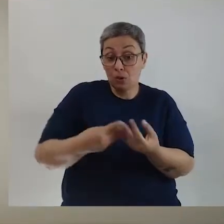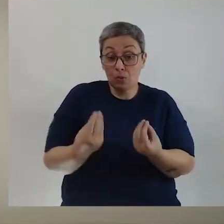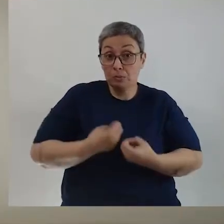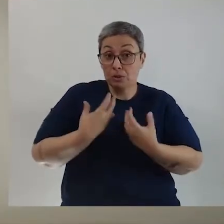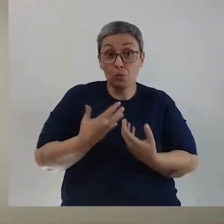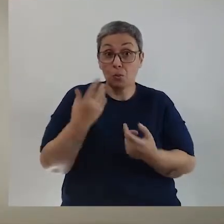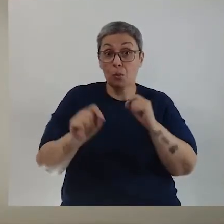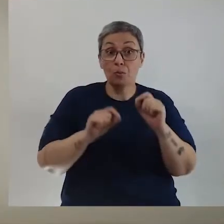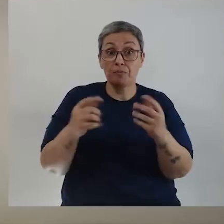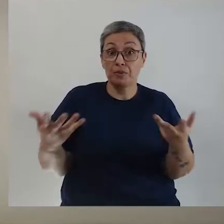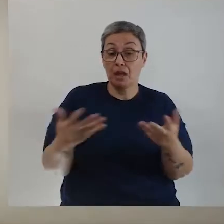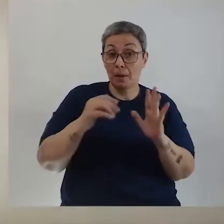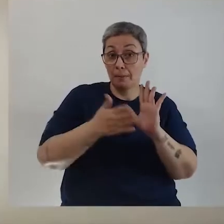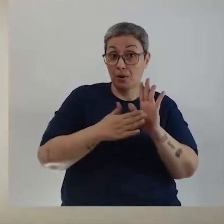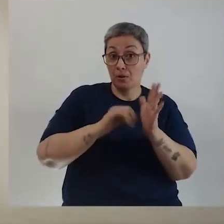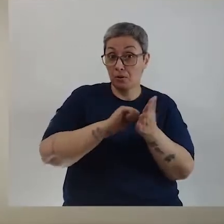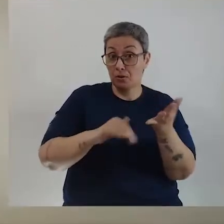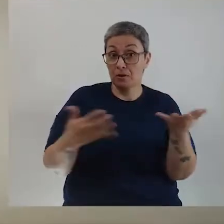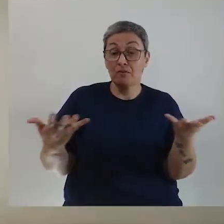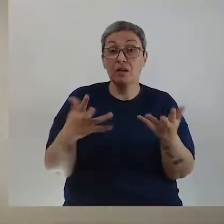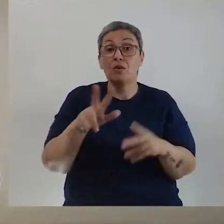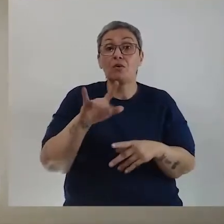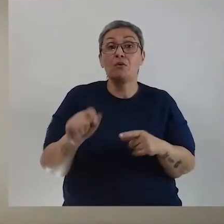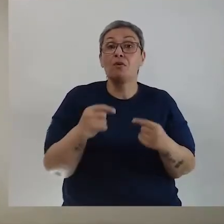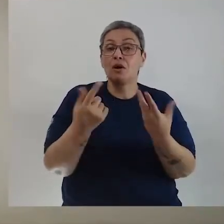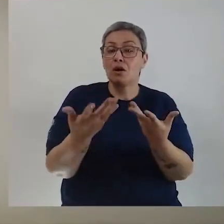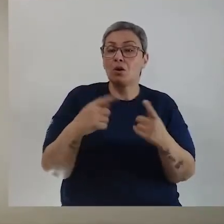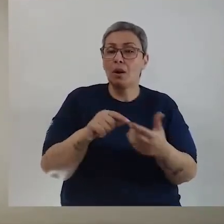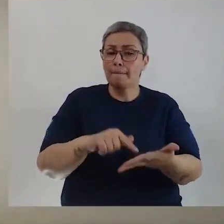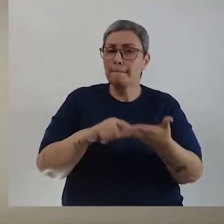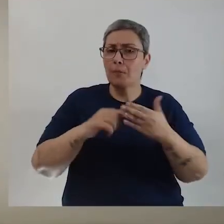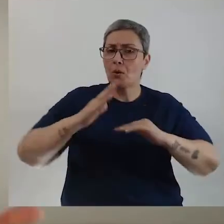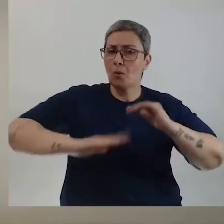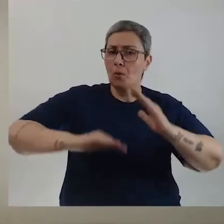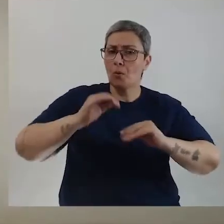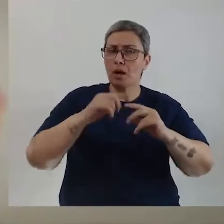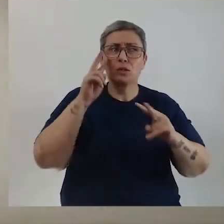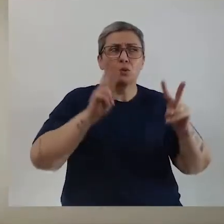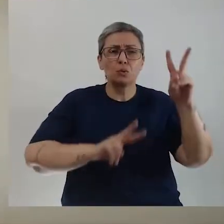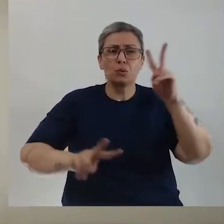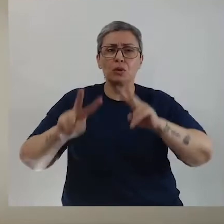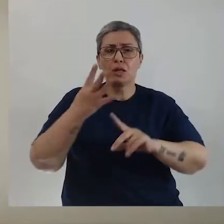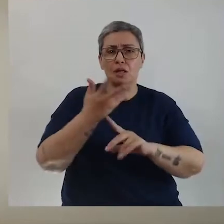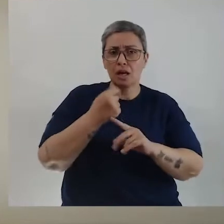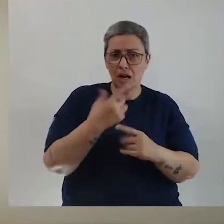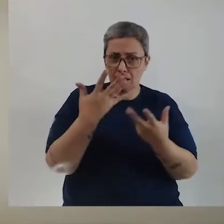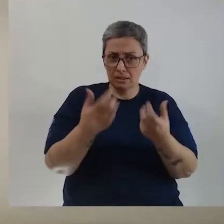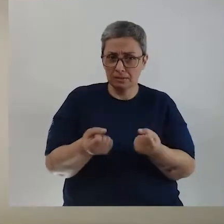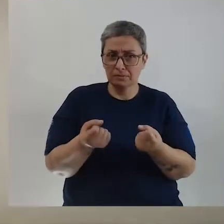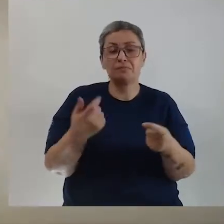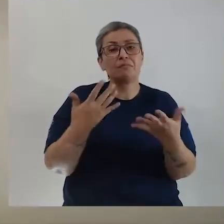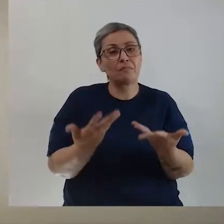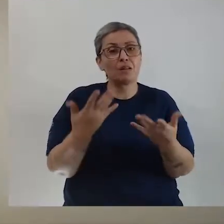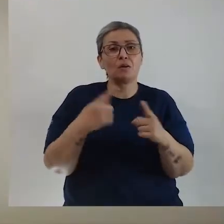expressar ali, né? Bom, a nossa proposta de atividade de hoje vai nos trazer o exercício desse olhar para a arte.